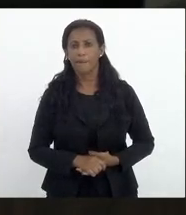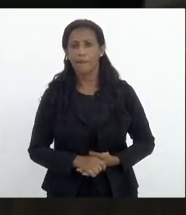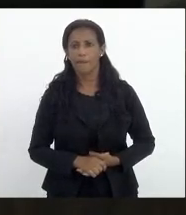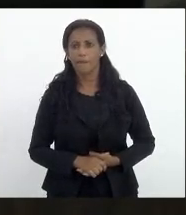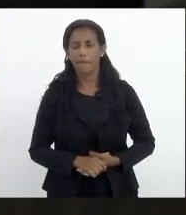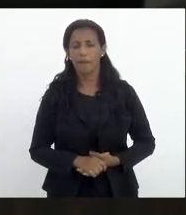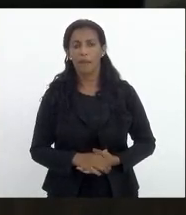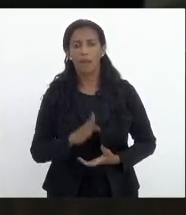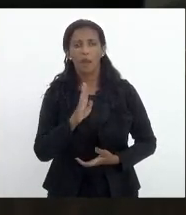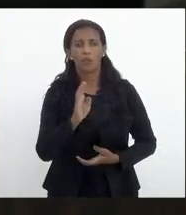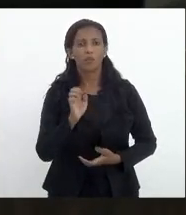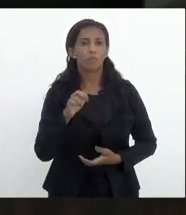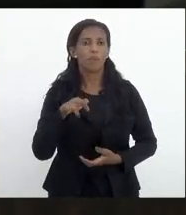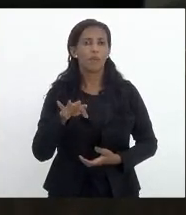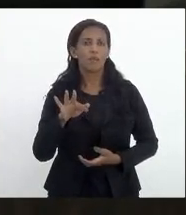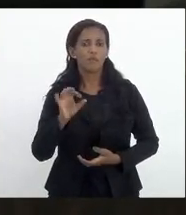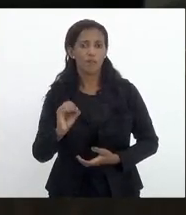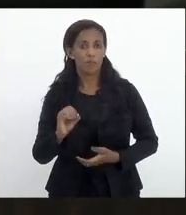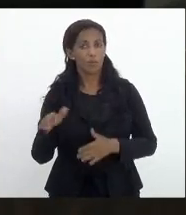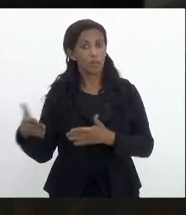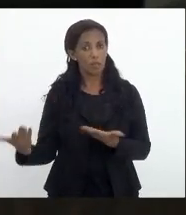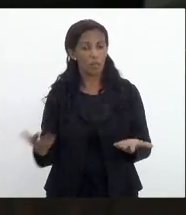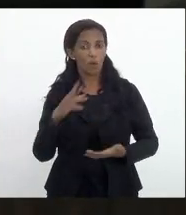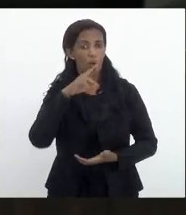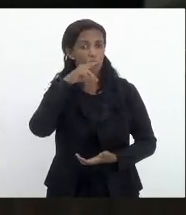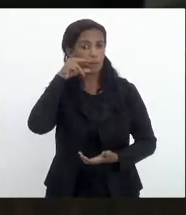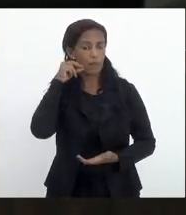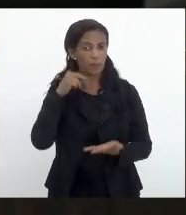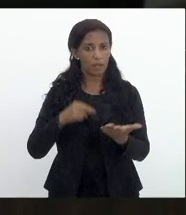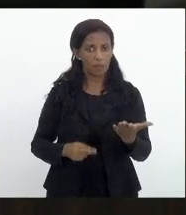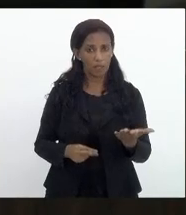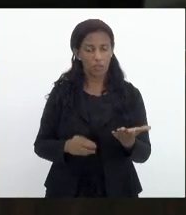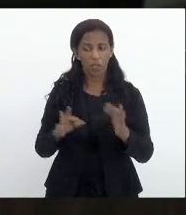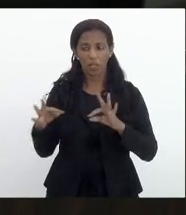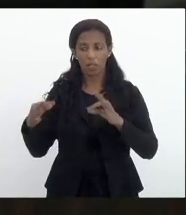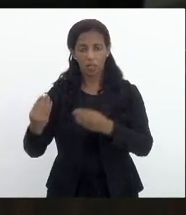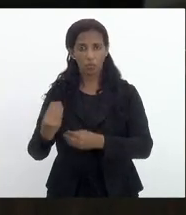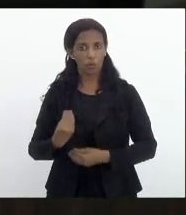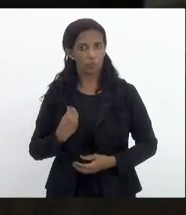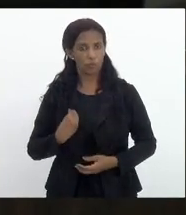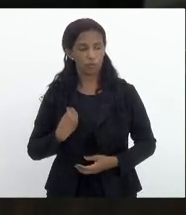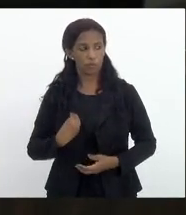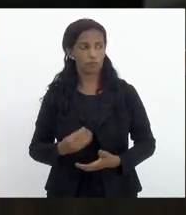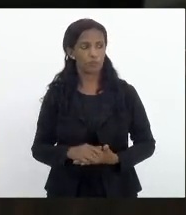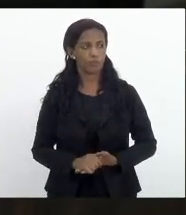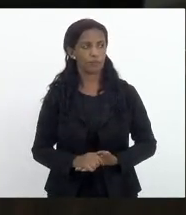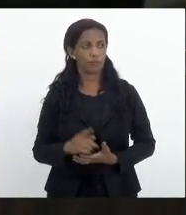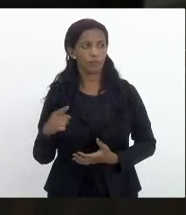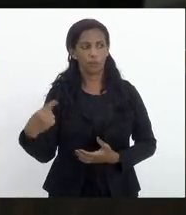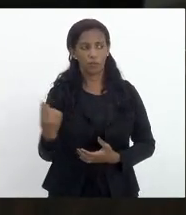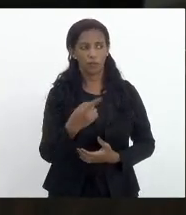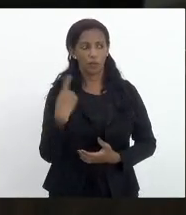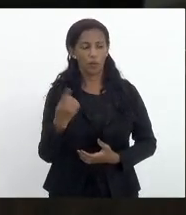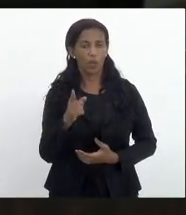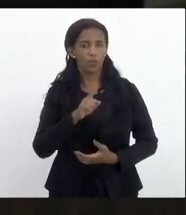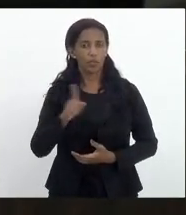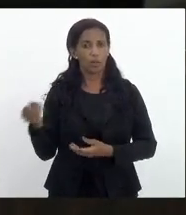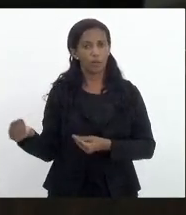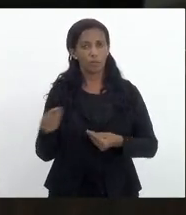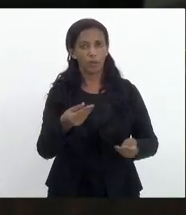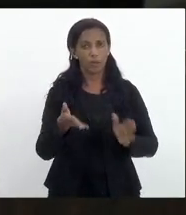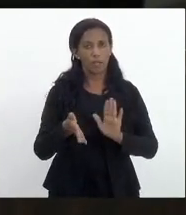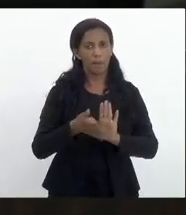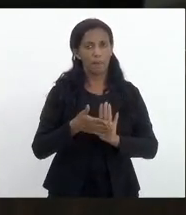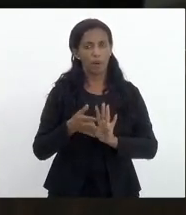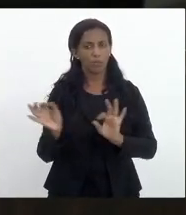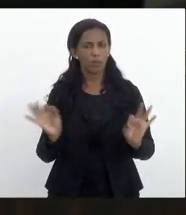aos benefícios. Então, deputado Rosenberg Reis e a todos os presentes, nós não iremos trazer à pauta